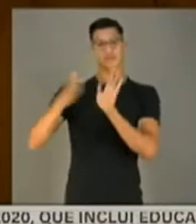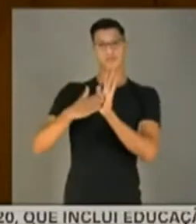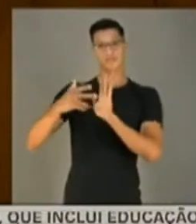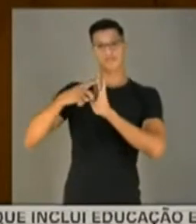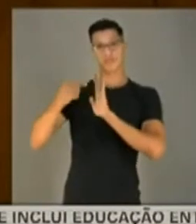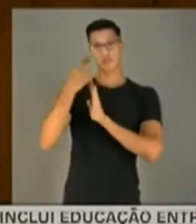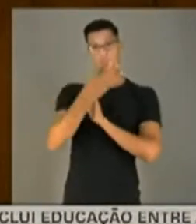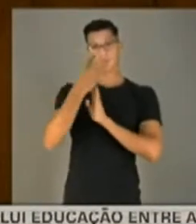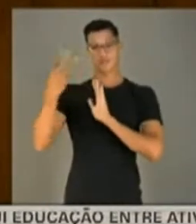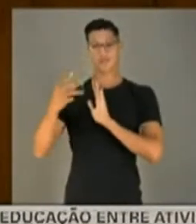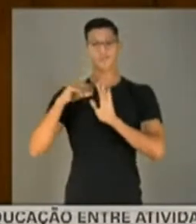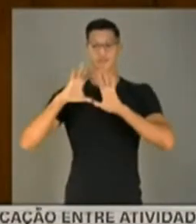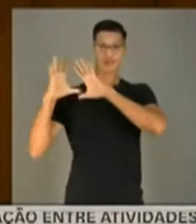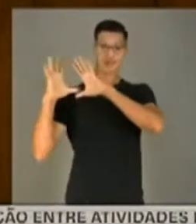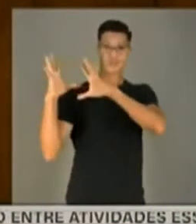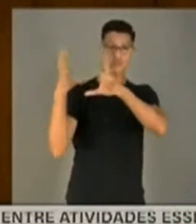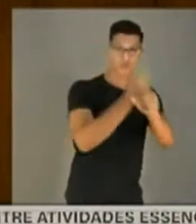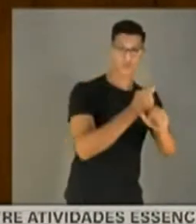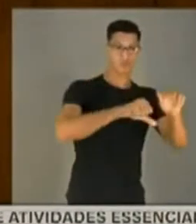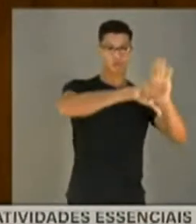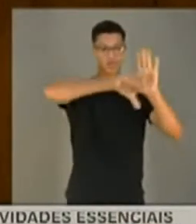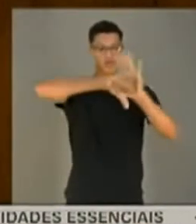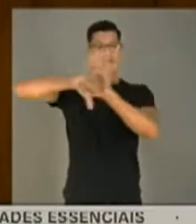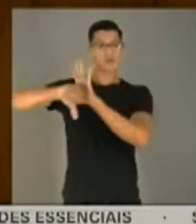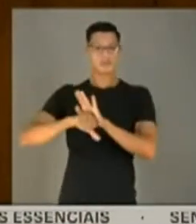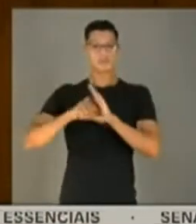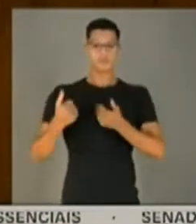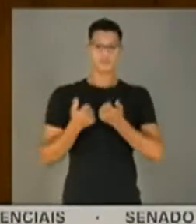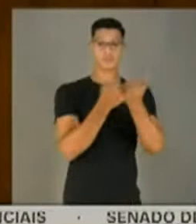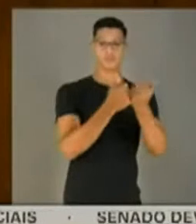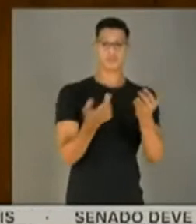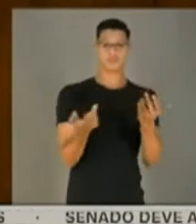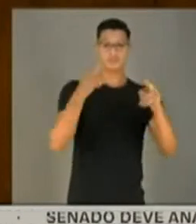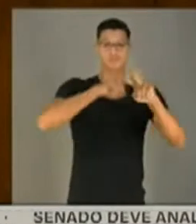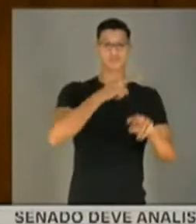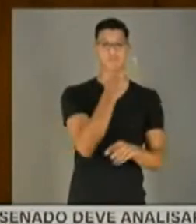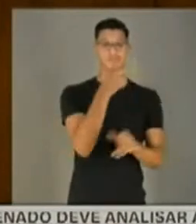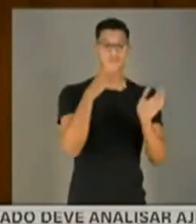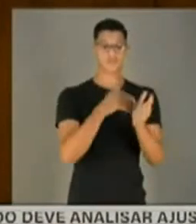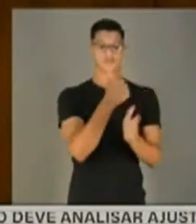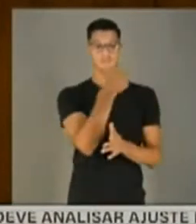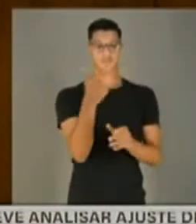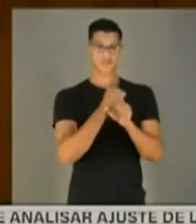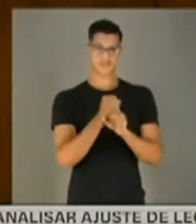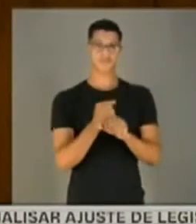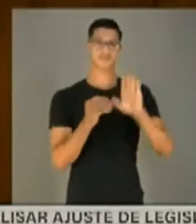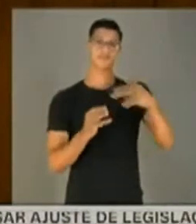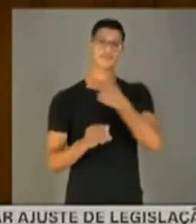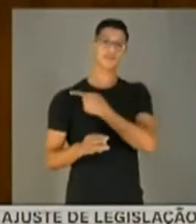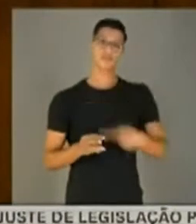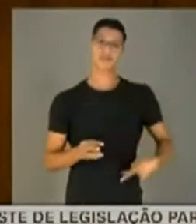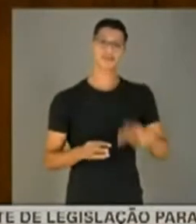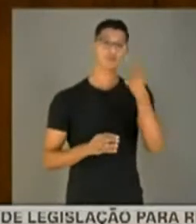no artigo 333, que tudo isso, esses crimes, ambos, dão a pena de reclusão de 2 a 12 anos. Quando o presidente